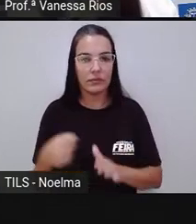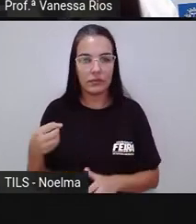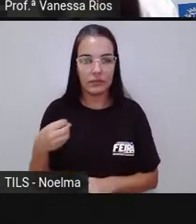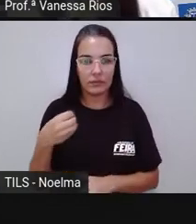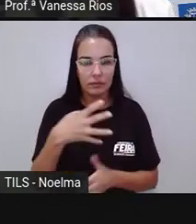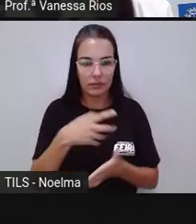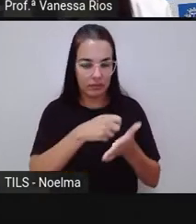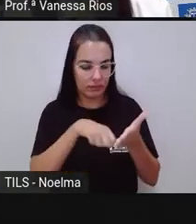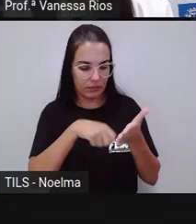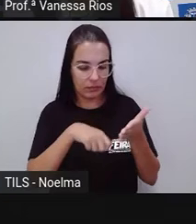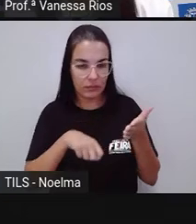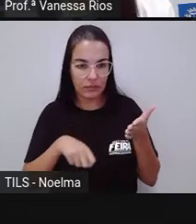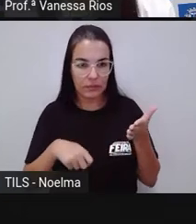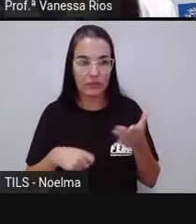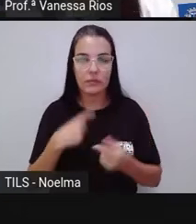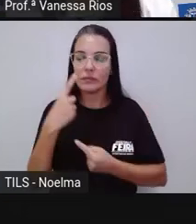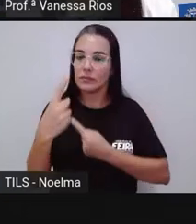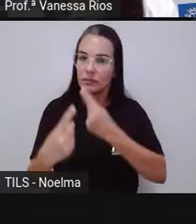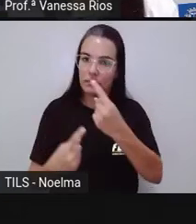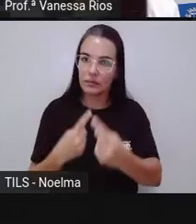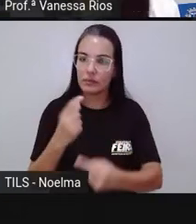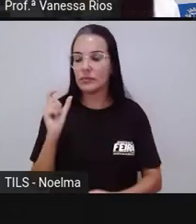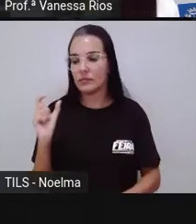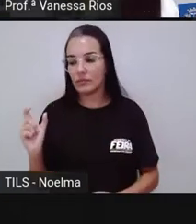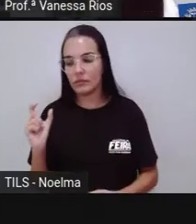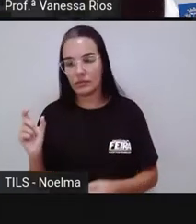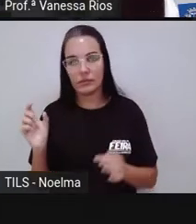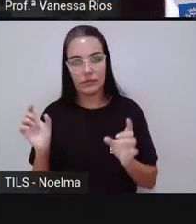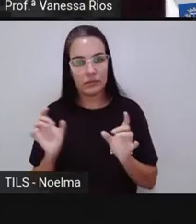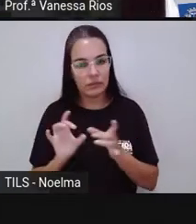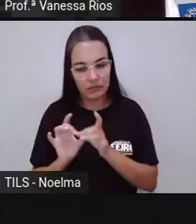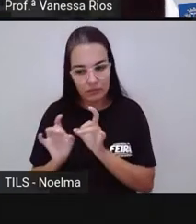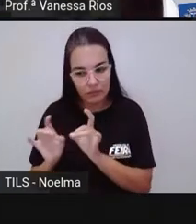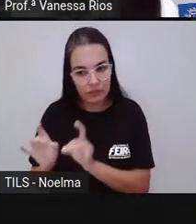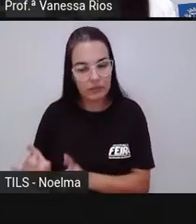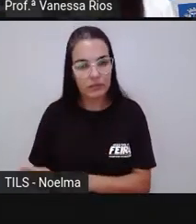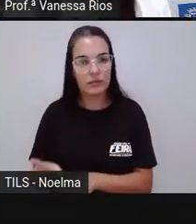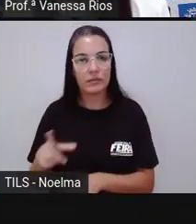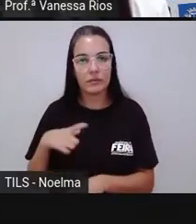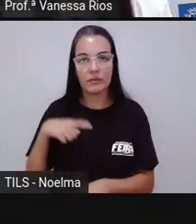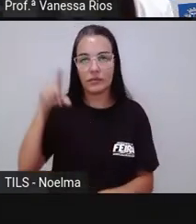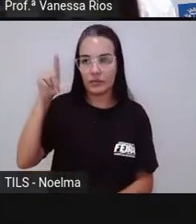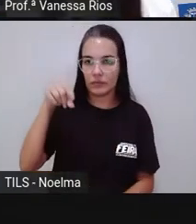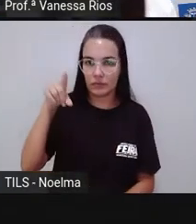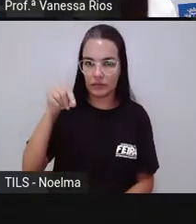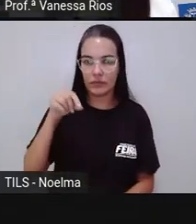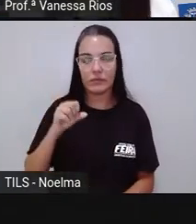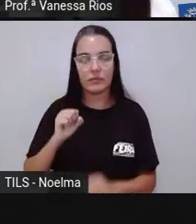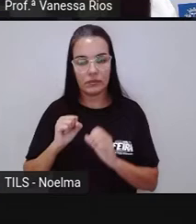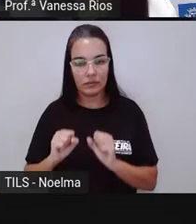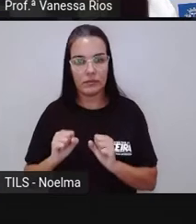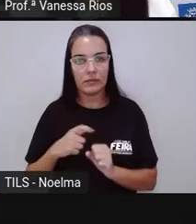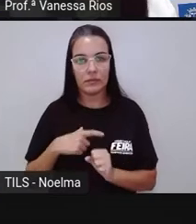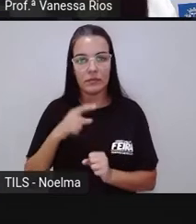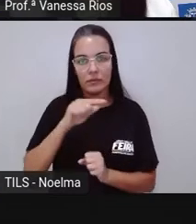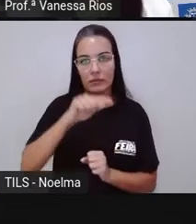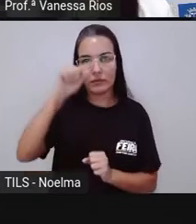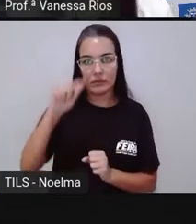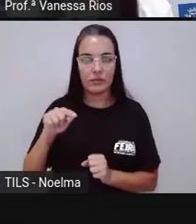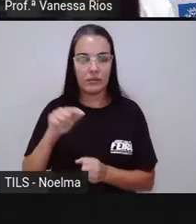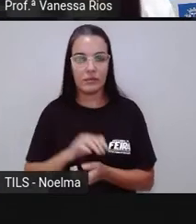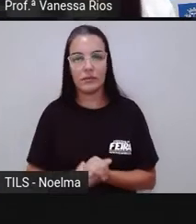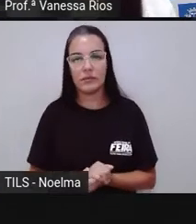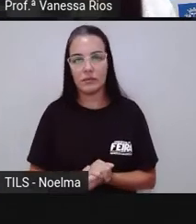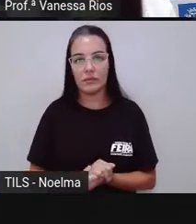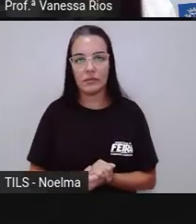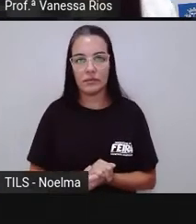ortografia, algumas palavras elas deixaram de receber o acento, tanto acento agudo quanto acento circunflexo. Então,